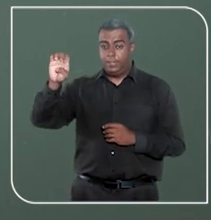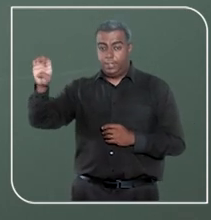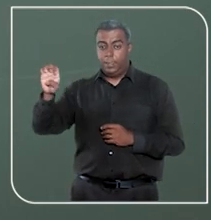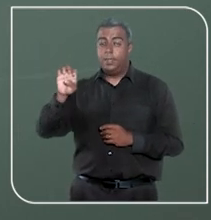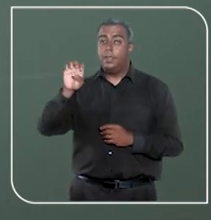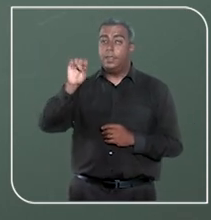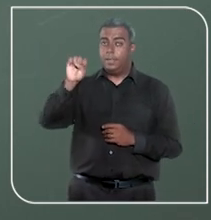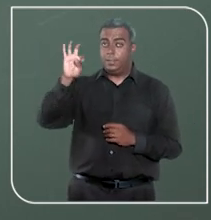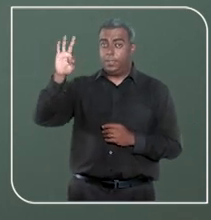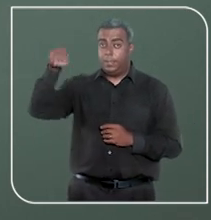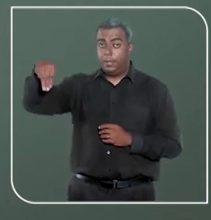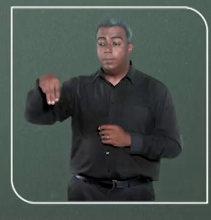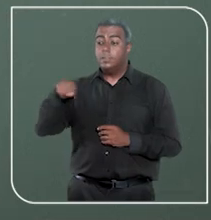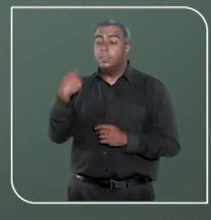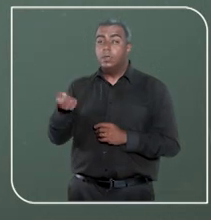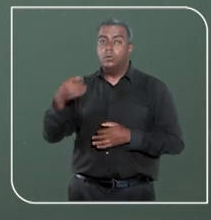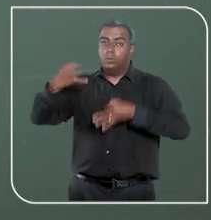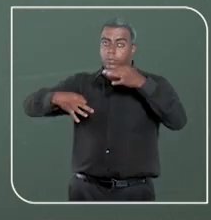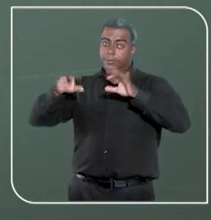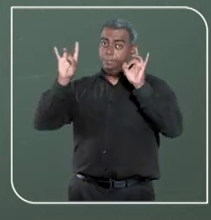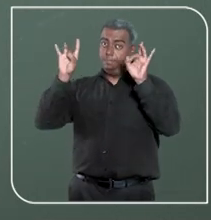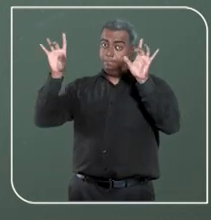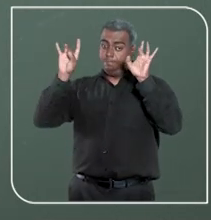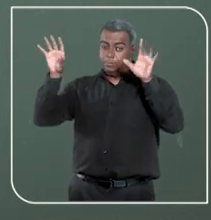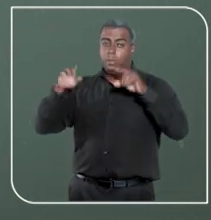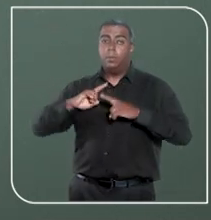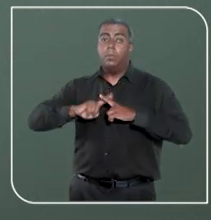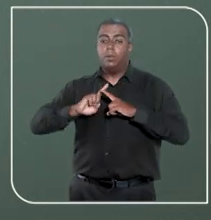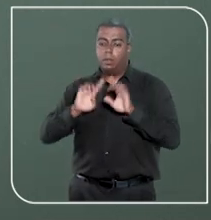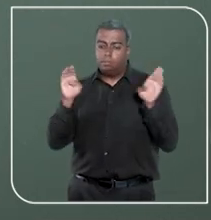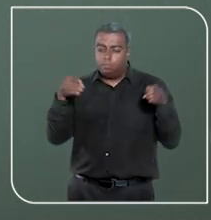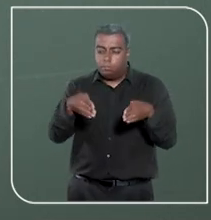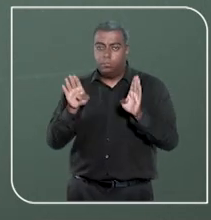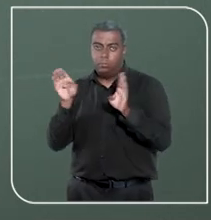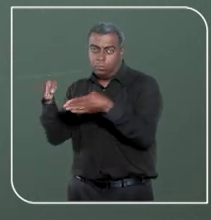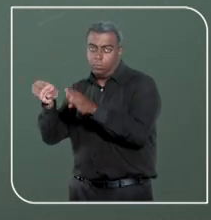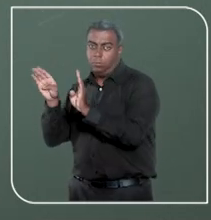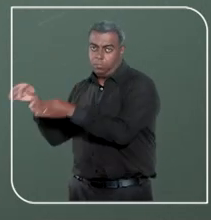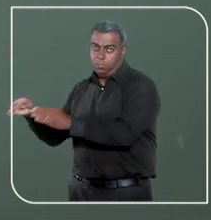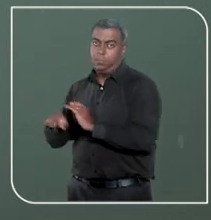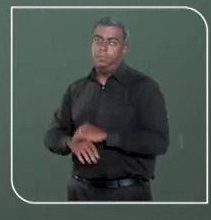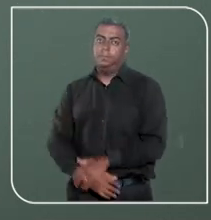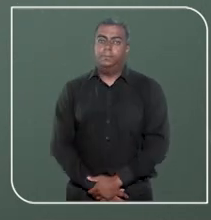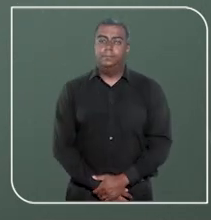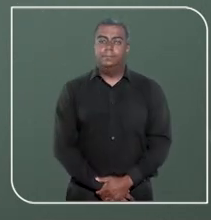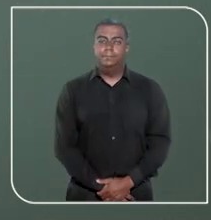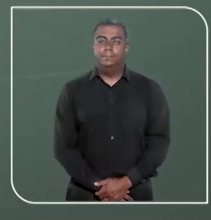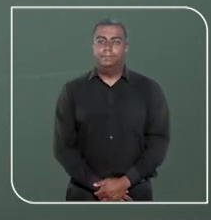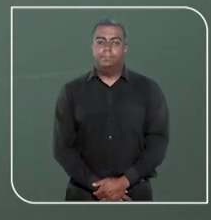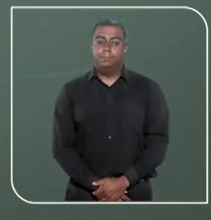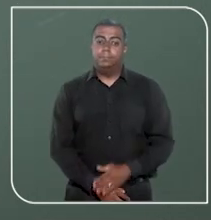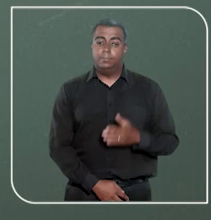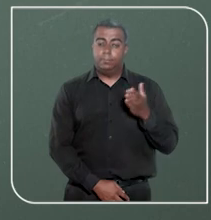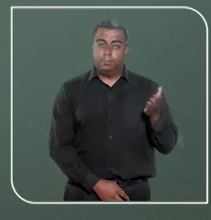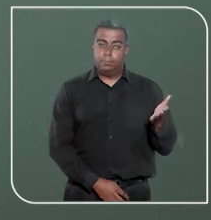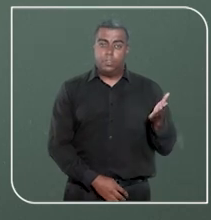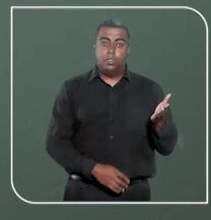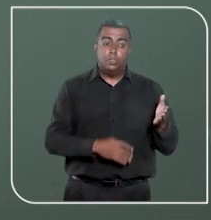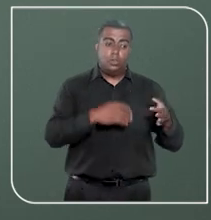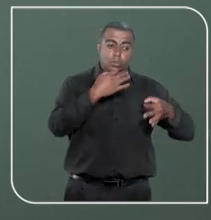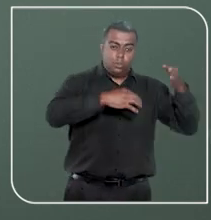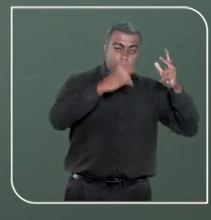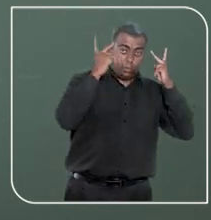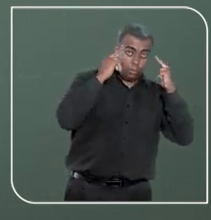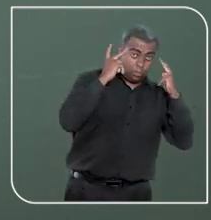é conhecida como Justiça Especializada porque julga processos relacionados à sua área de jurisdição. Tanto a